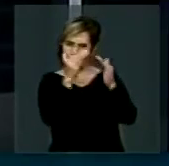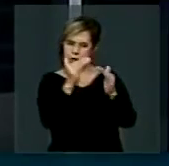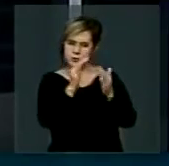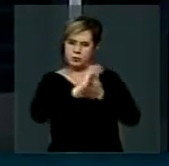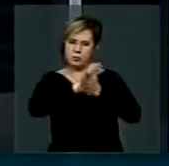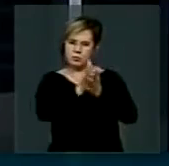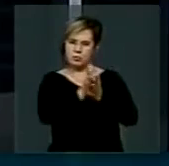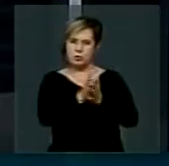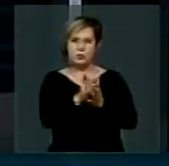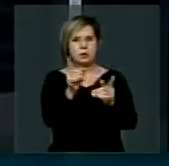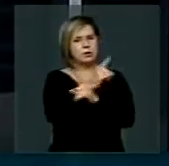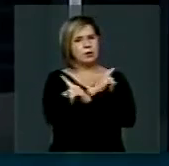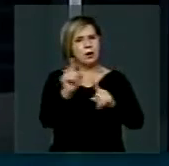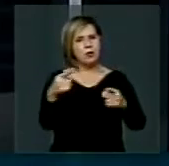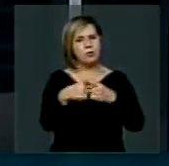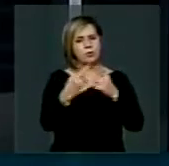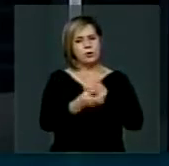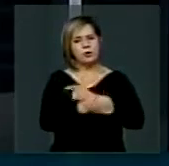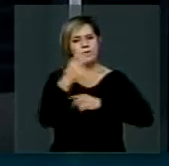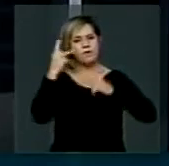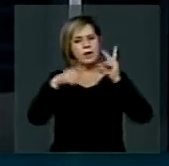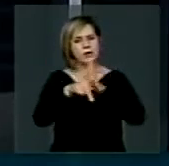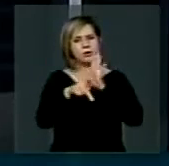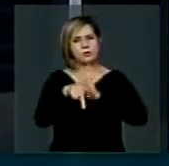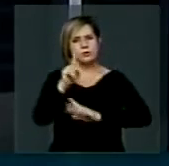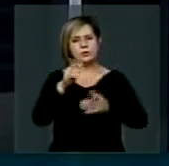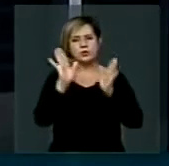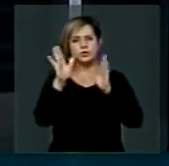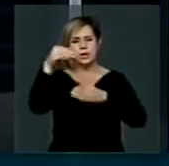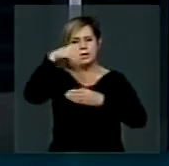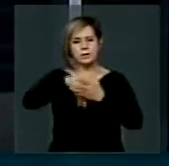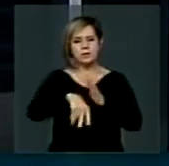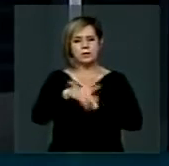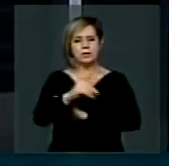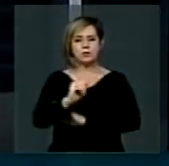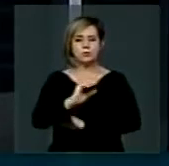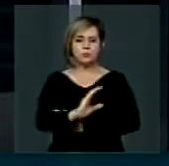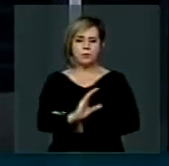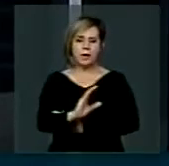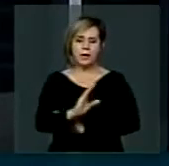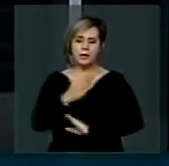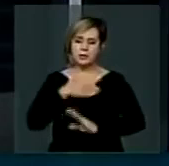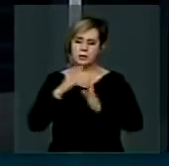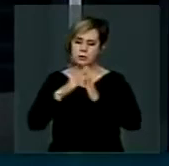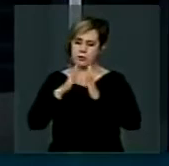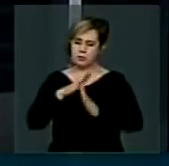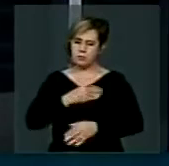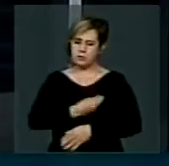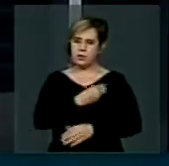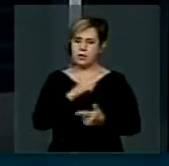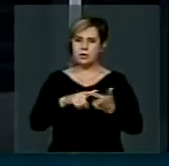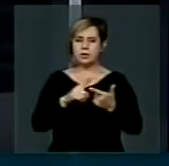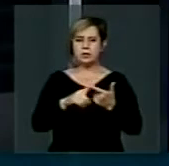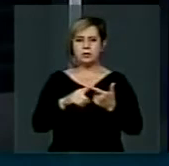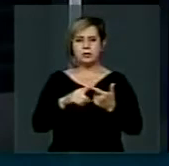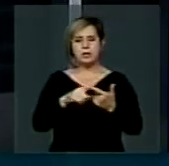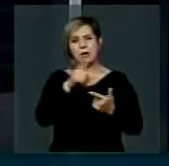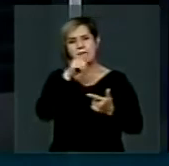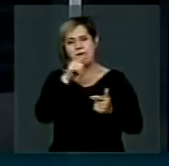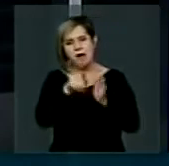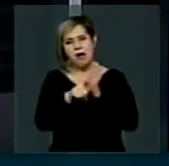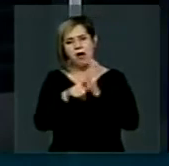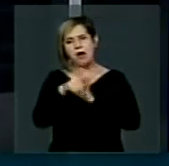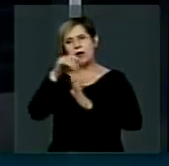calque, porque as outras políticas todas já estão no PAC. O Minha Casa Minha Vida, o PNHR Rural, a água,